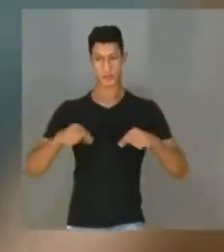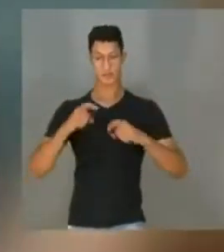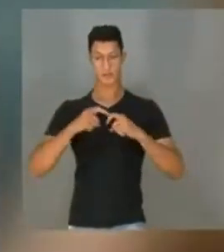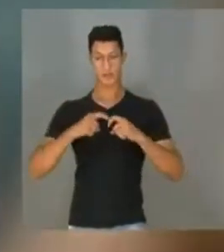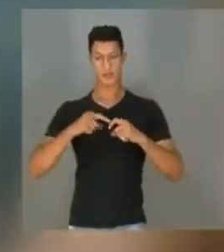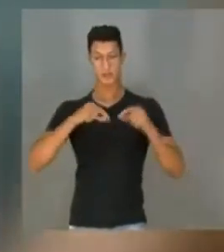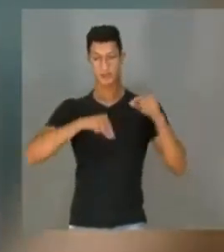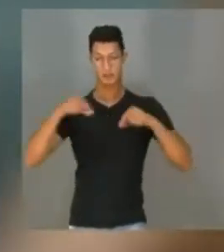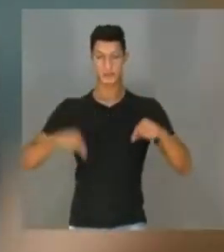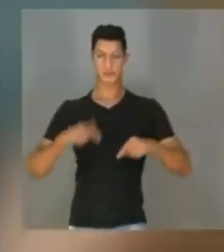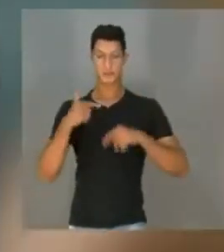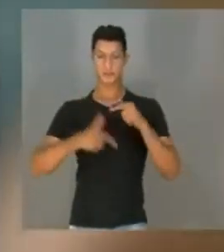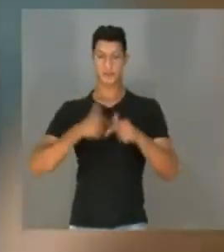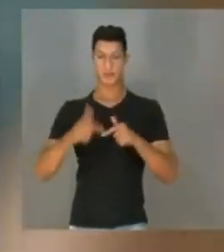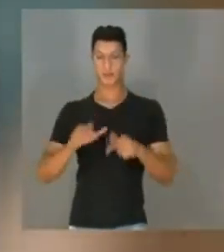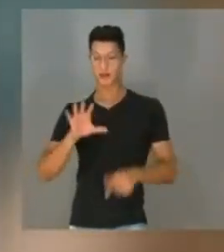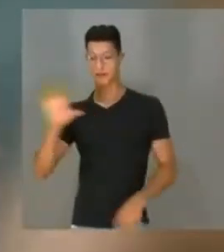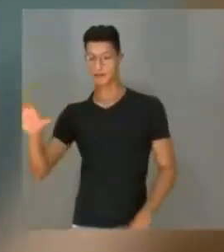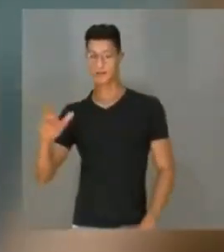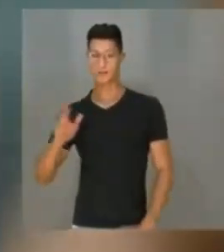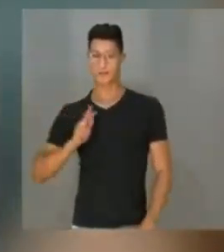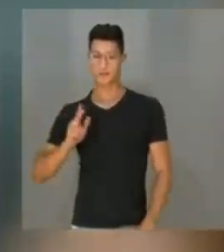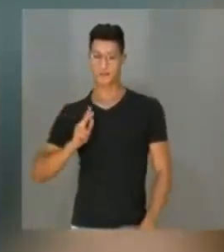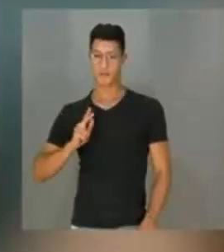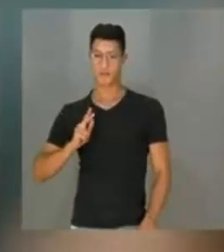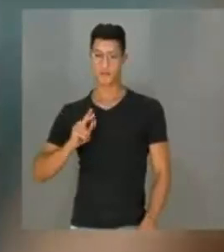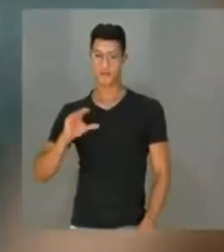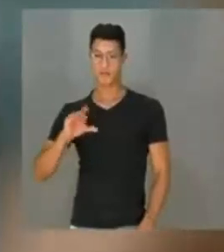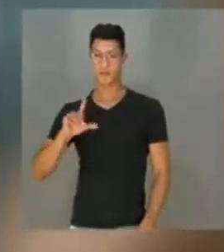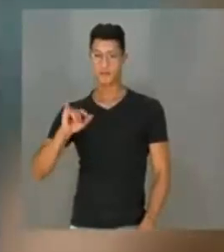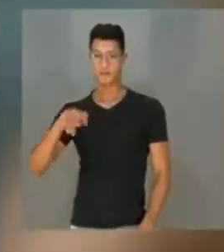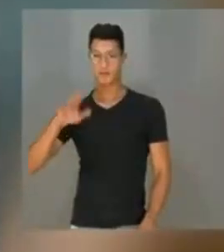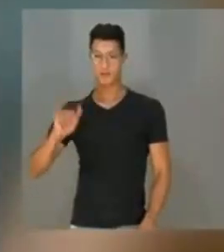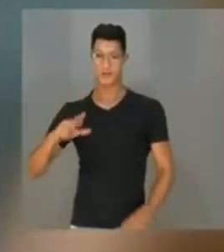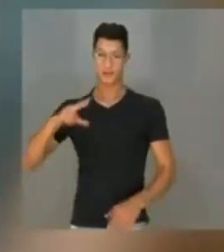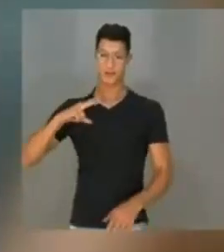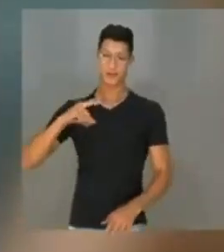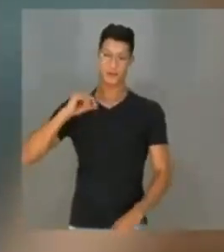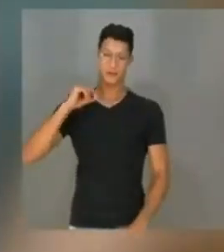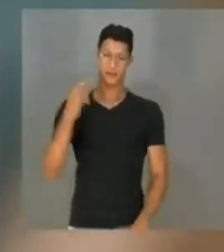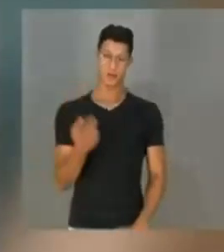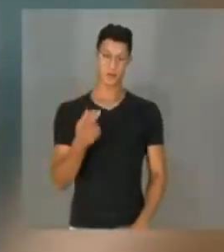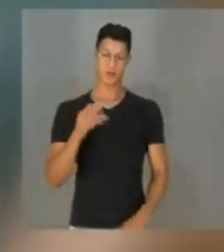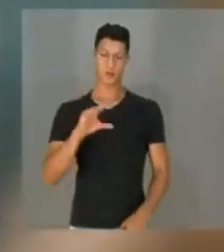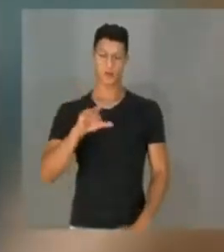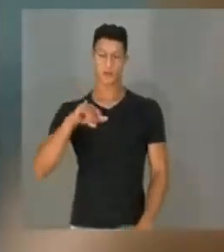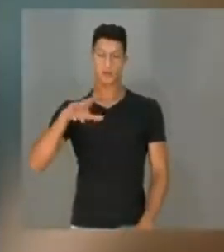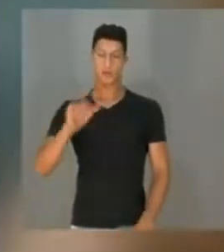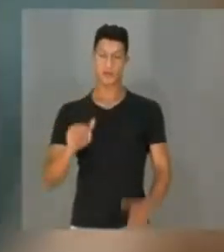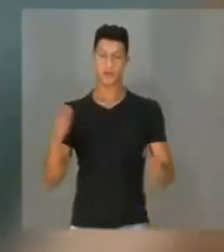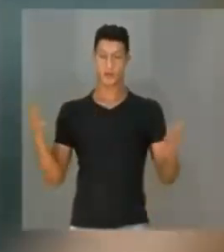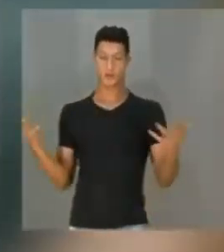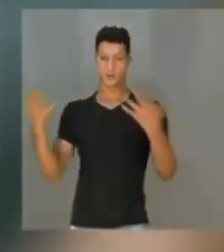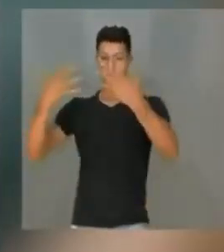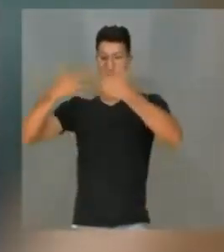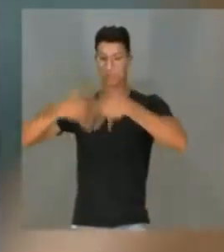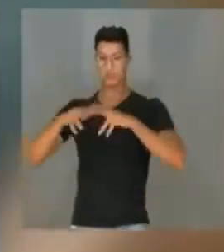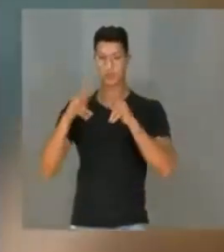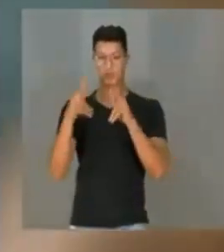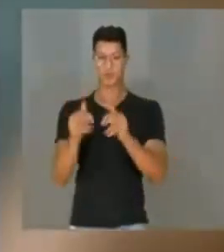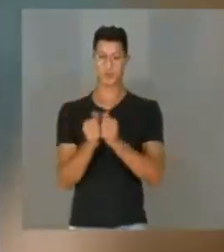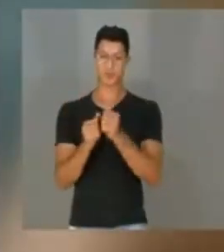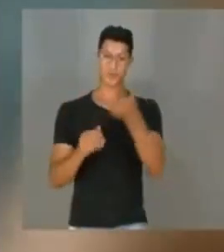chinesa trabalha no setor privado, em clínicas particulares ou em clínicas multidisciplinares com